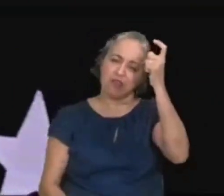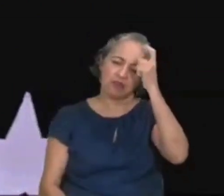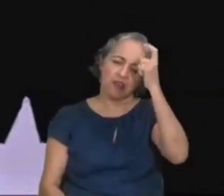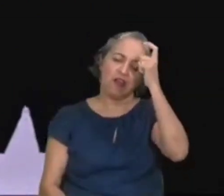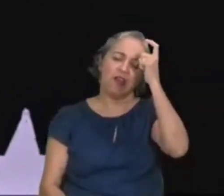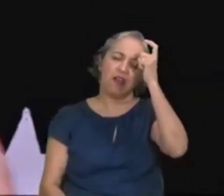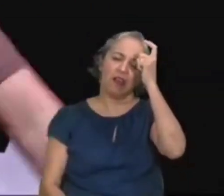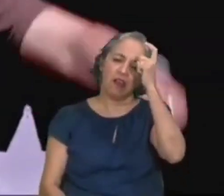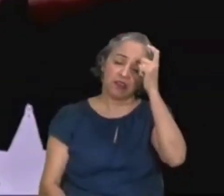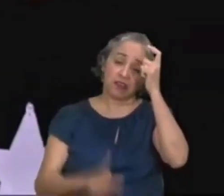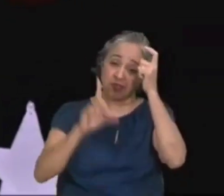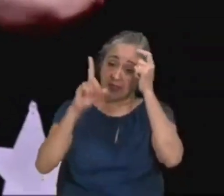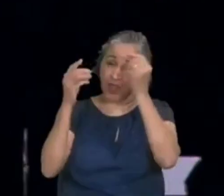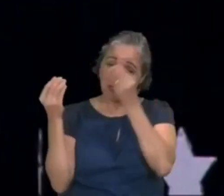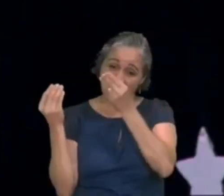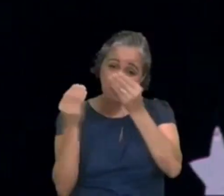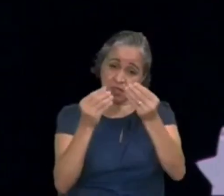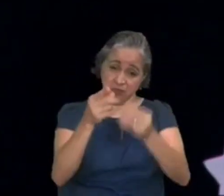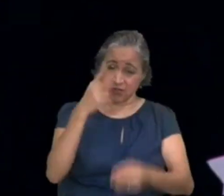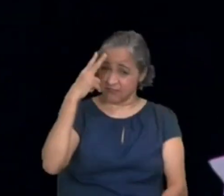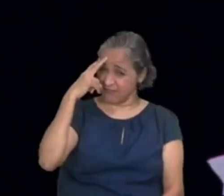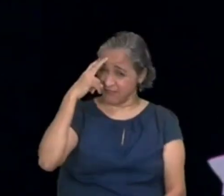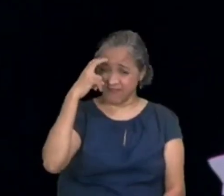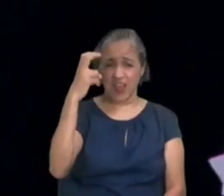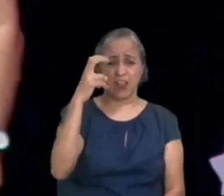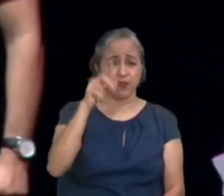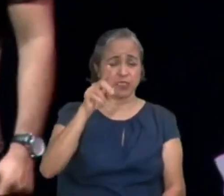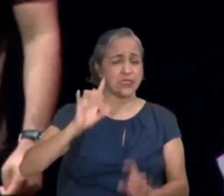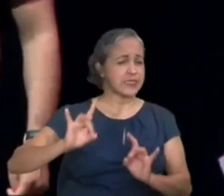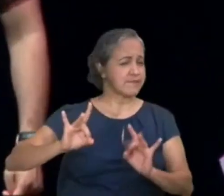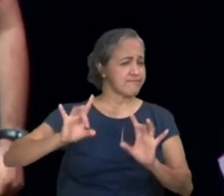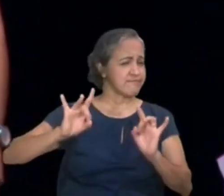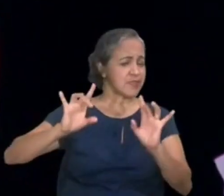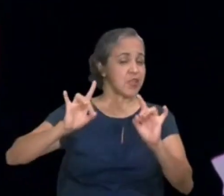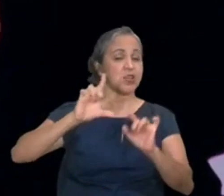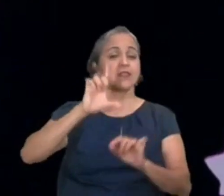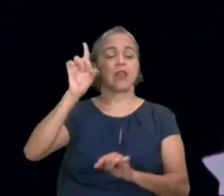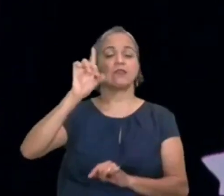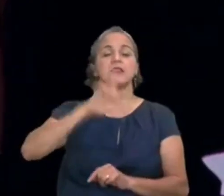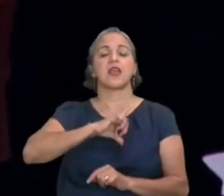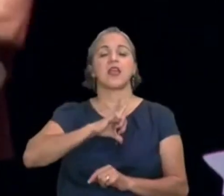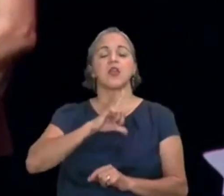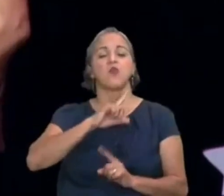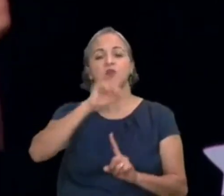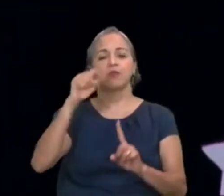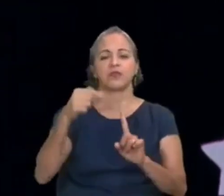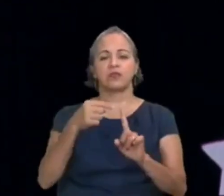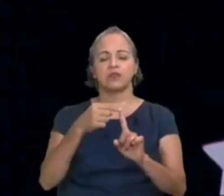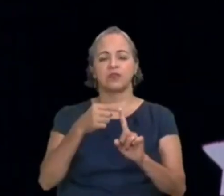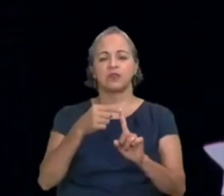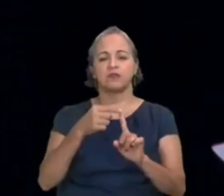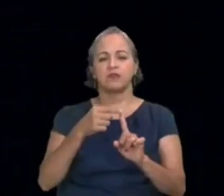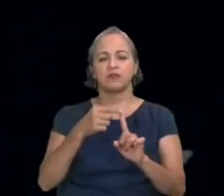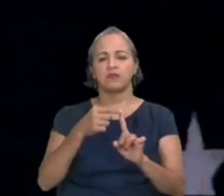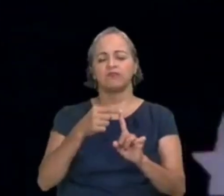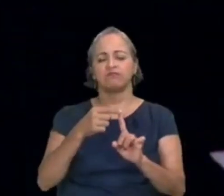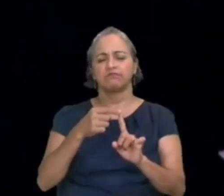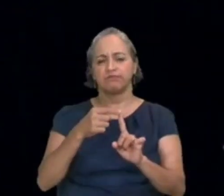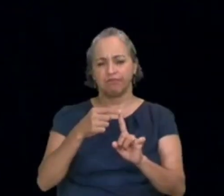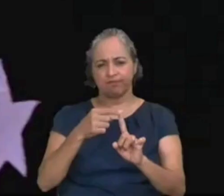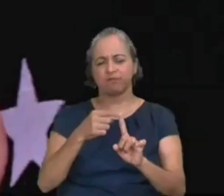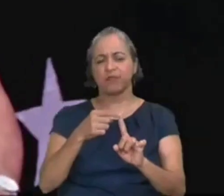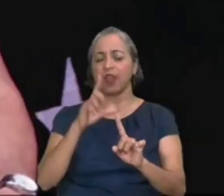inteligente. Deus te fez de uma forma especial. E Deus tem uma missão para você. E Deus te fez com um propósito.